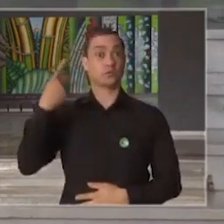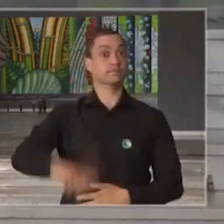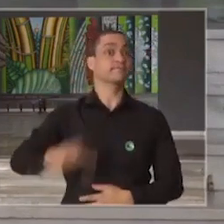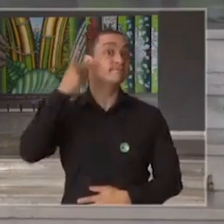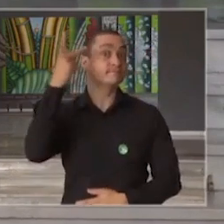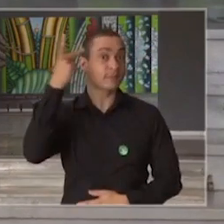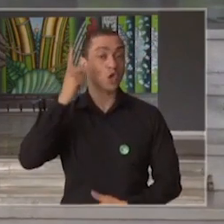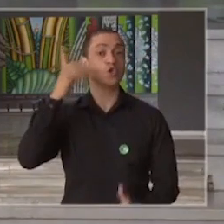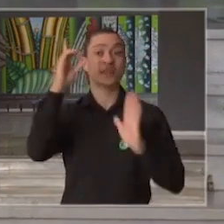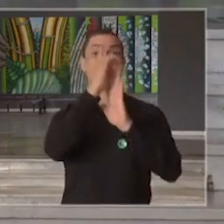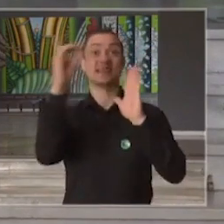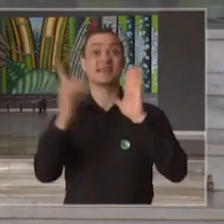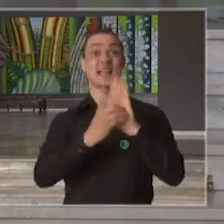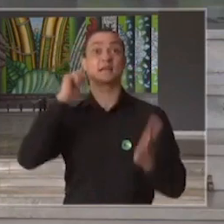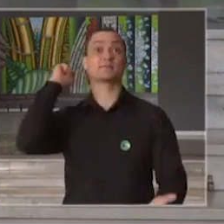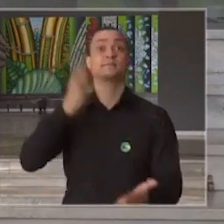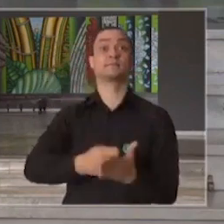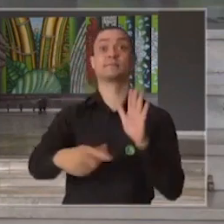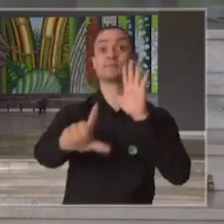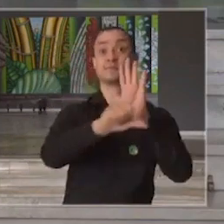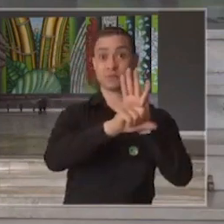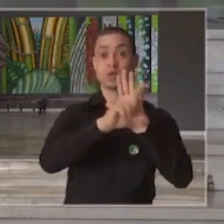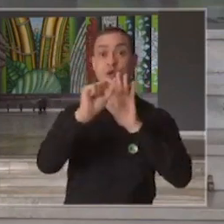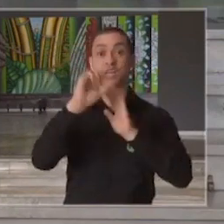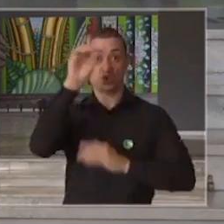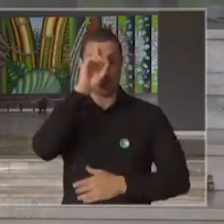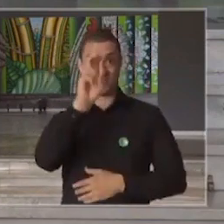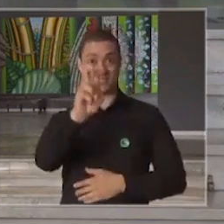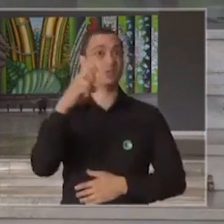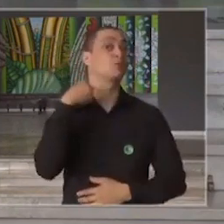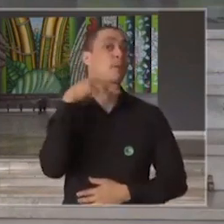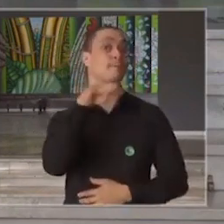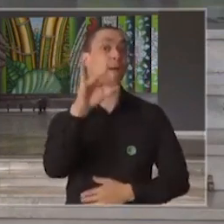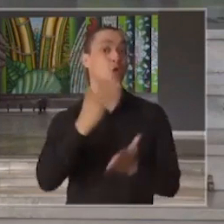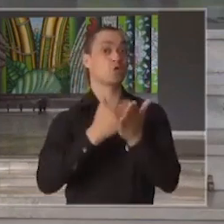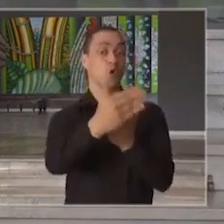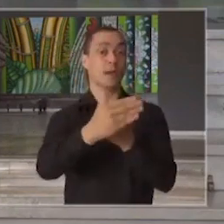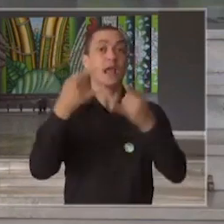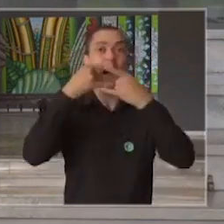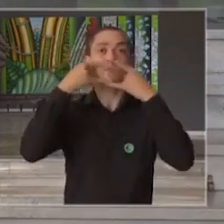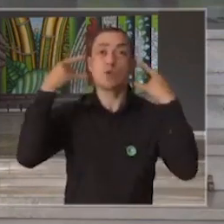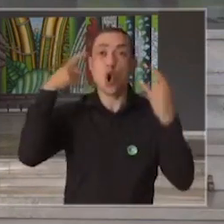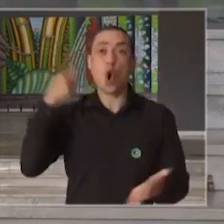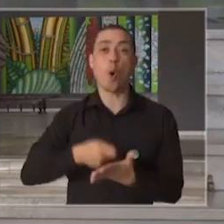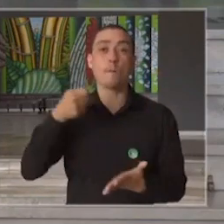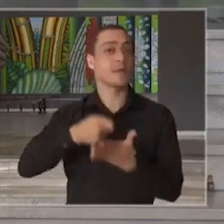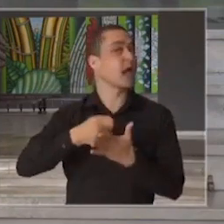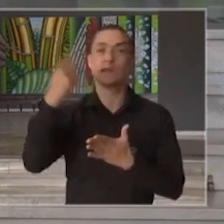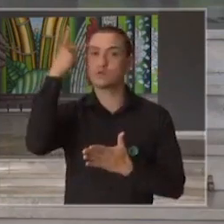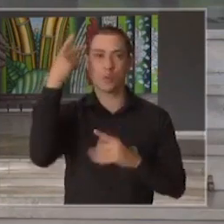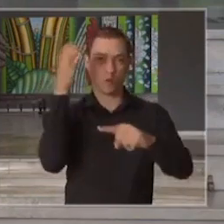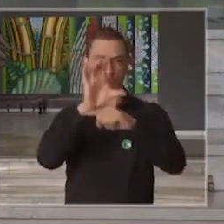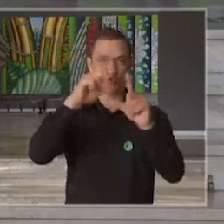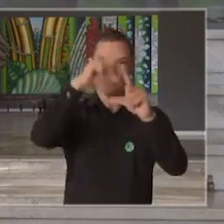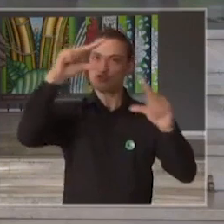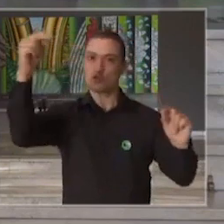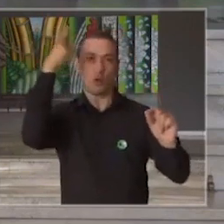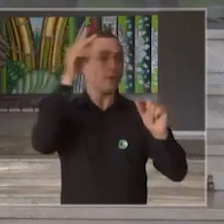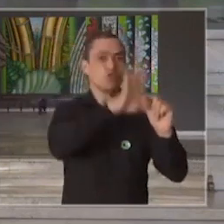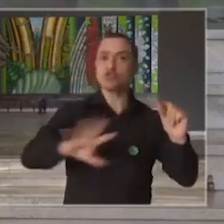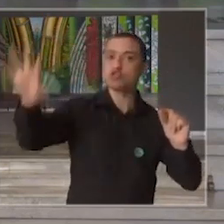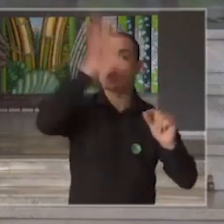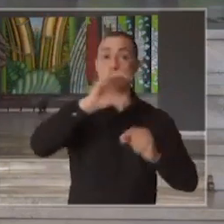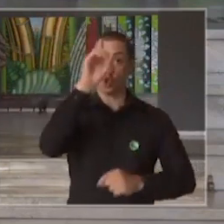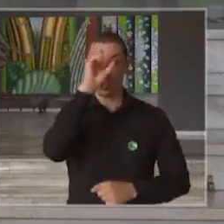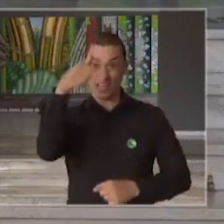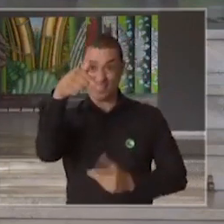Paulo decreta amanhã, 5 de maio, a obrigatoriedade no uso de máscaras em todo o Estado de São Paulo a partir do